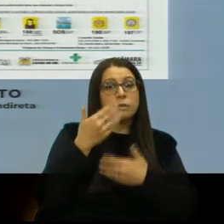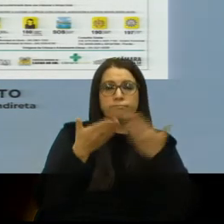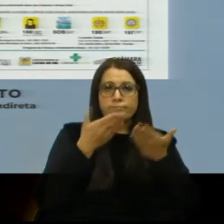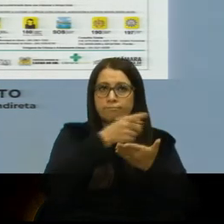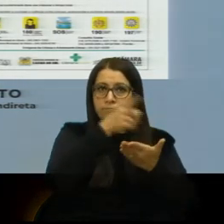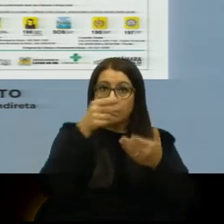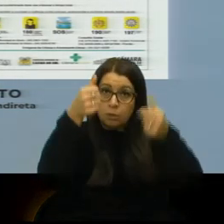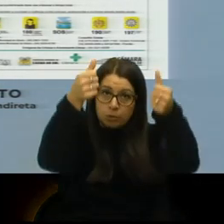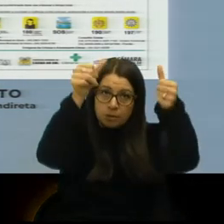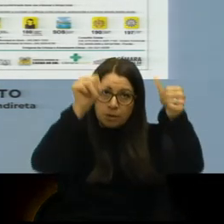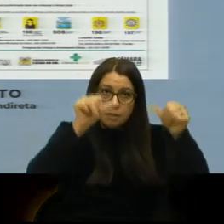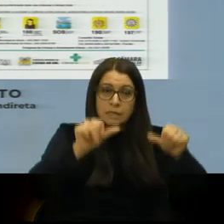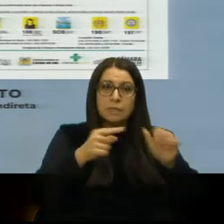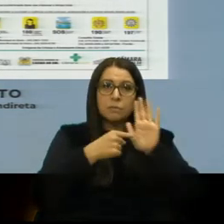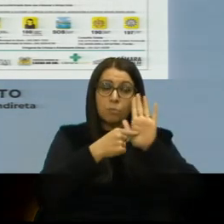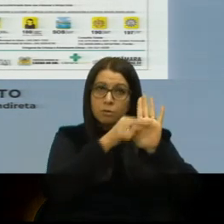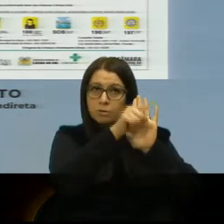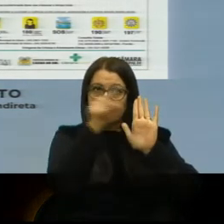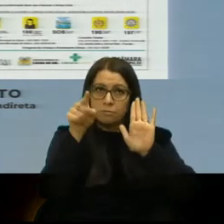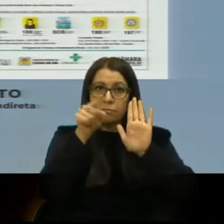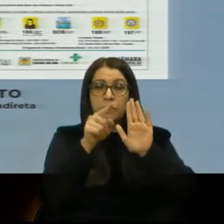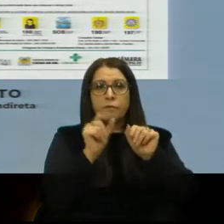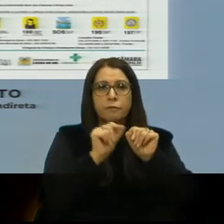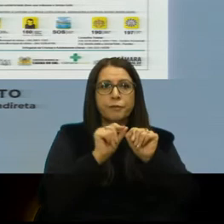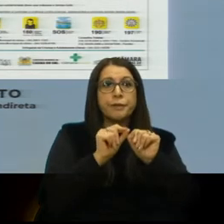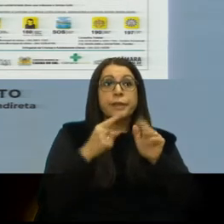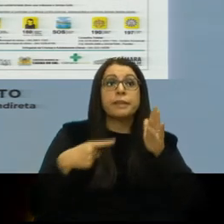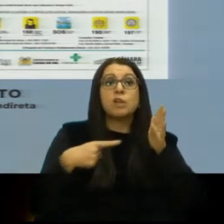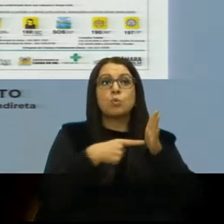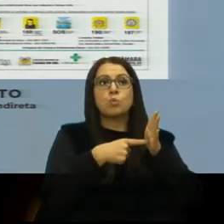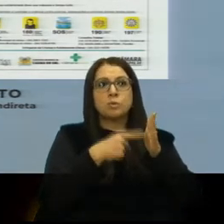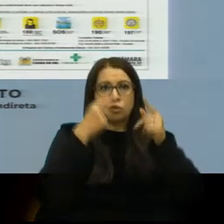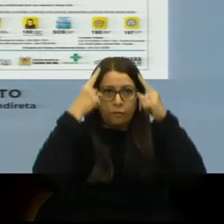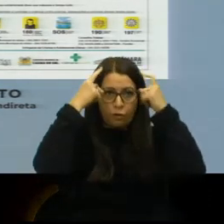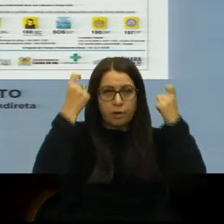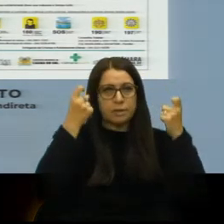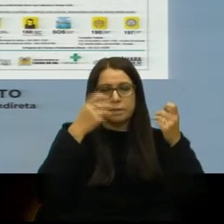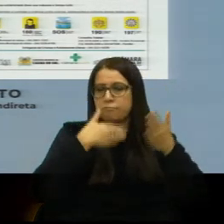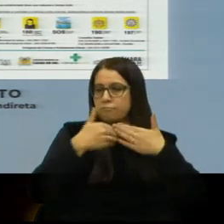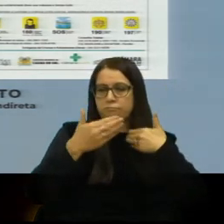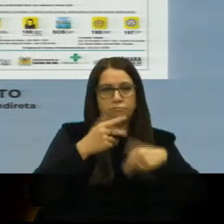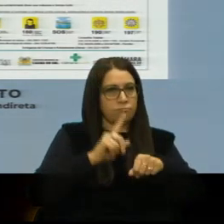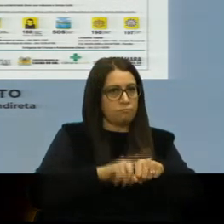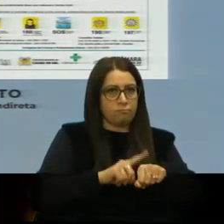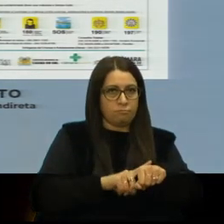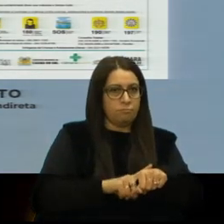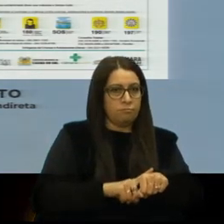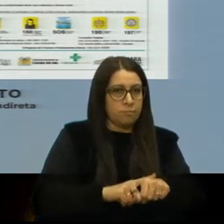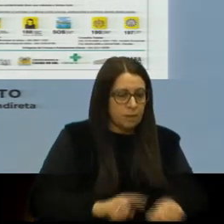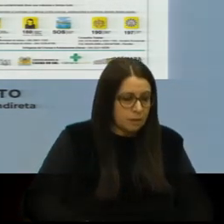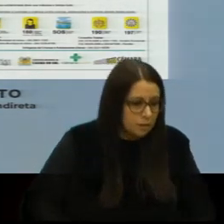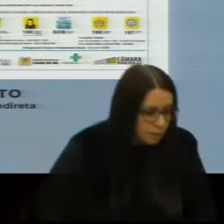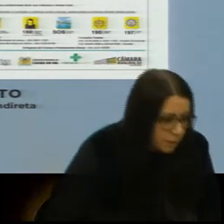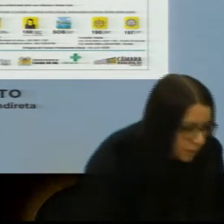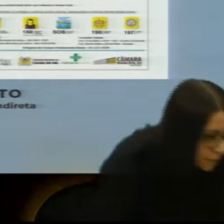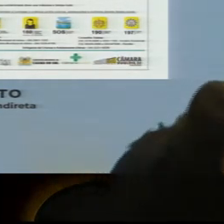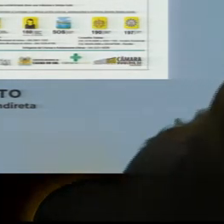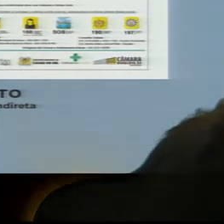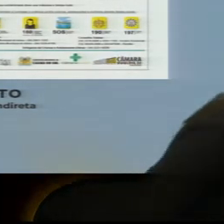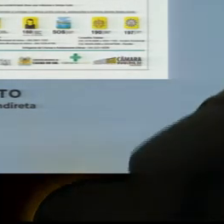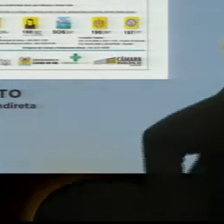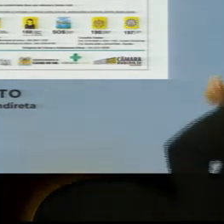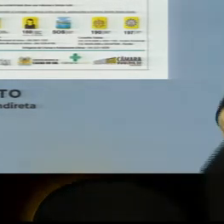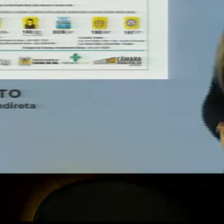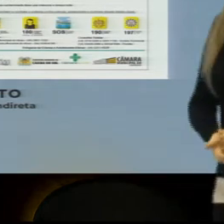esse cartaz se consegue fazer denúncias de violência em qualquer tempo, porque são canais que